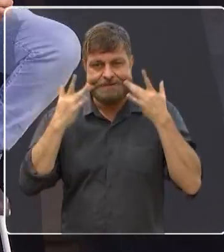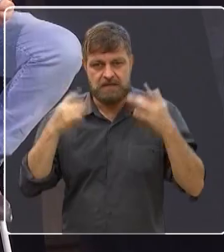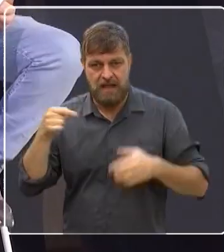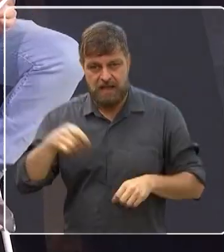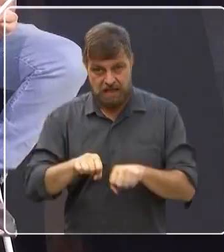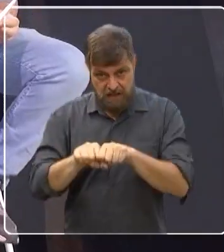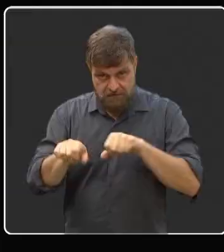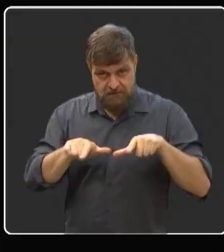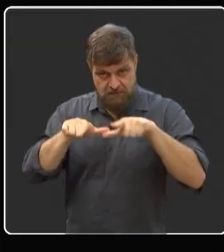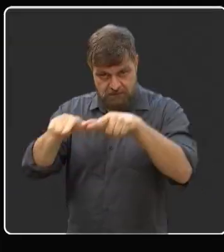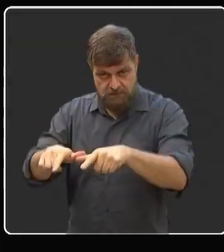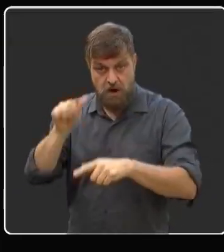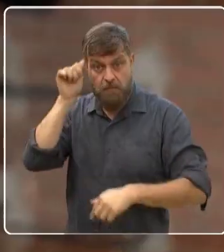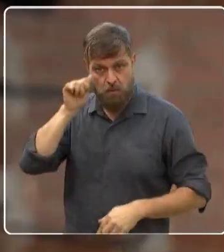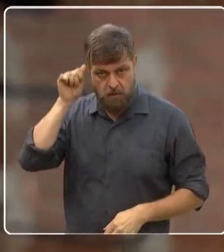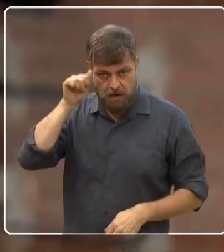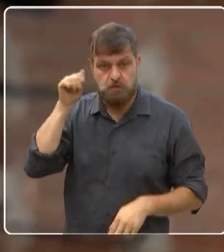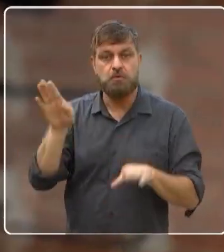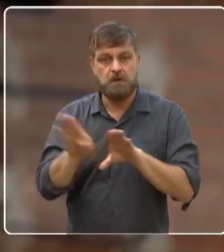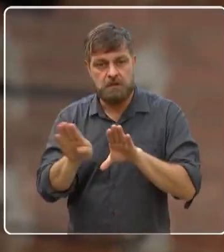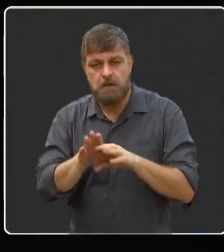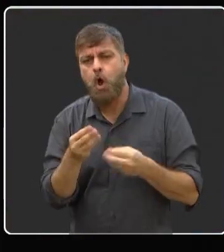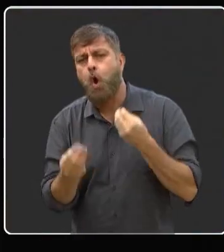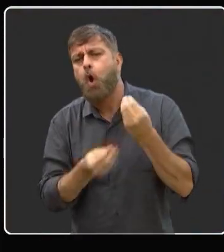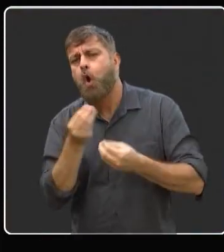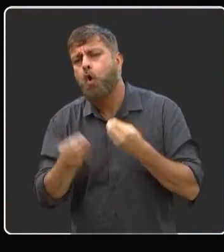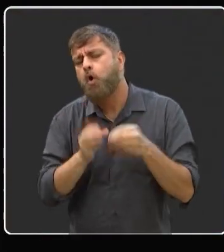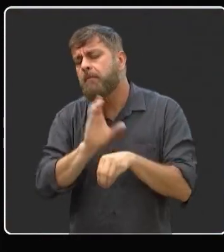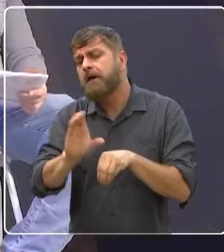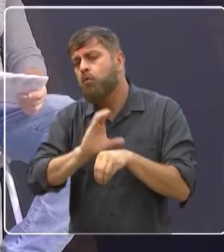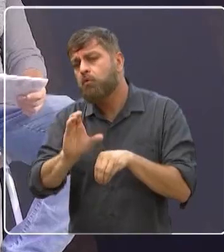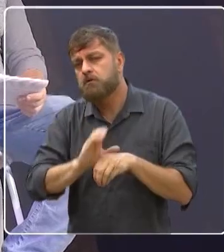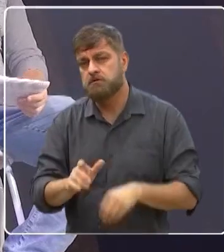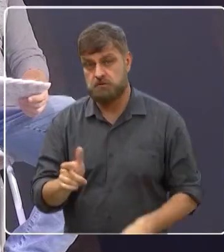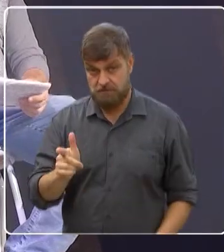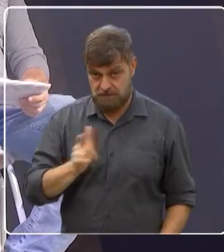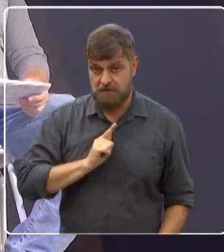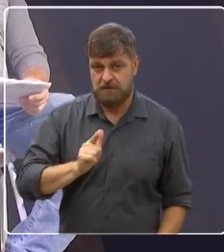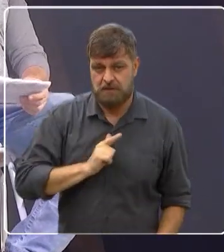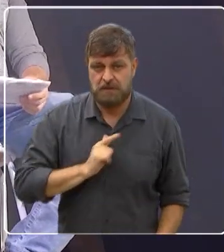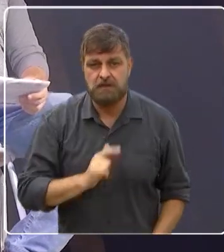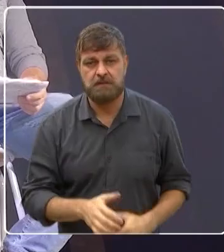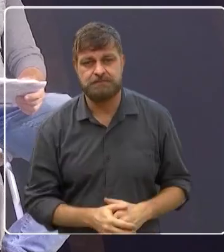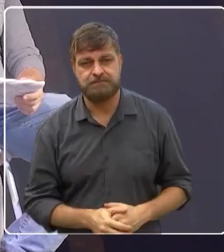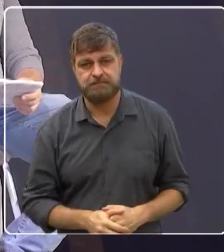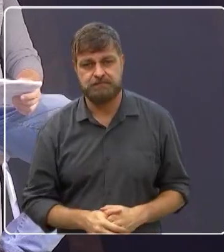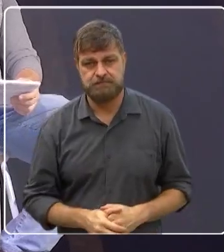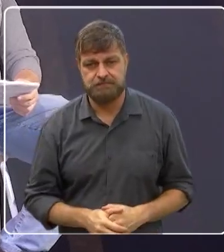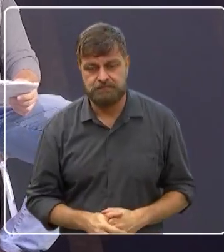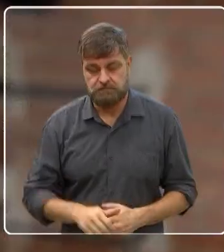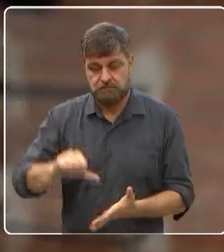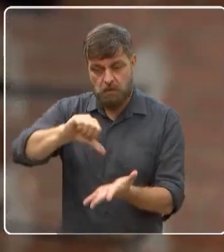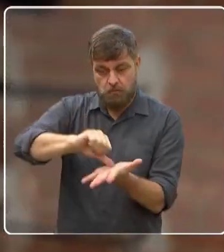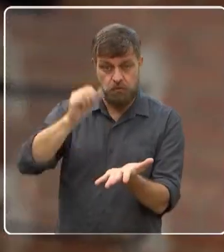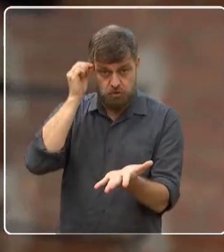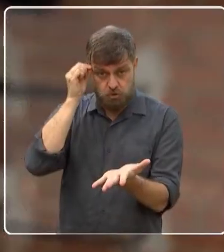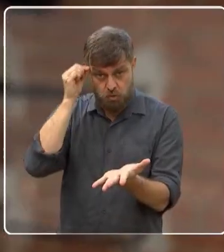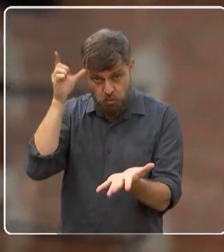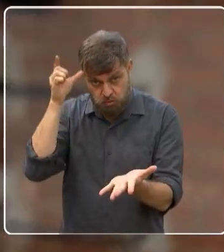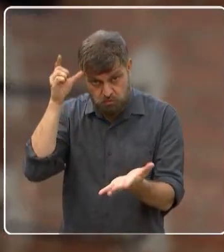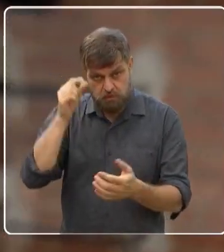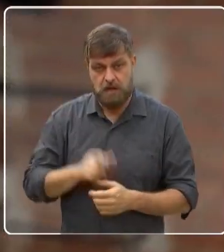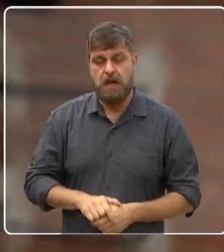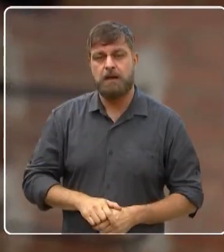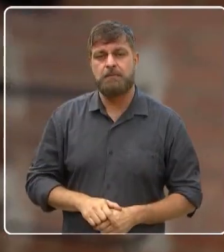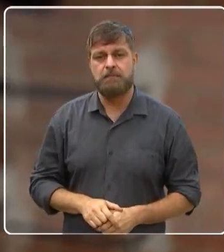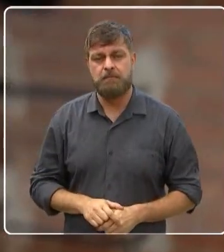formam atores, atrizes também? Sim, também. Como que funciona isso, Beth? Então nós temos o curso, né, que é pelo ponto de cultura. Então